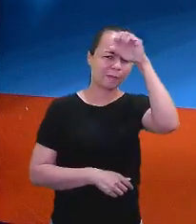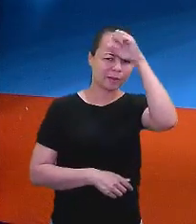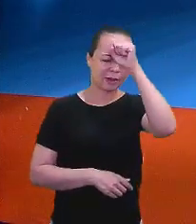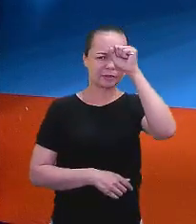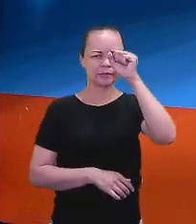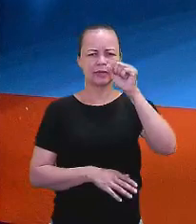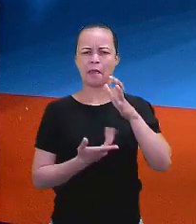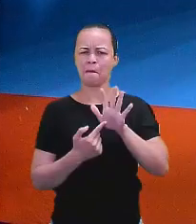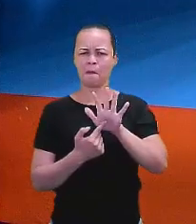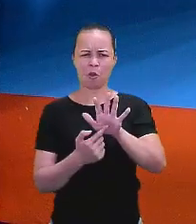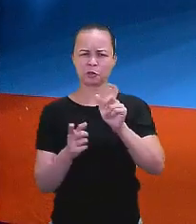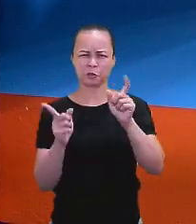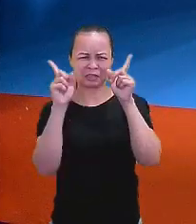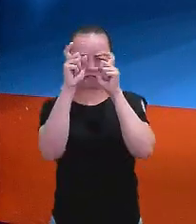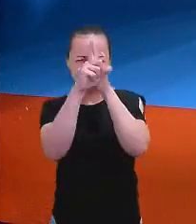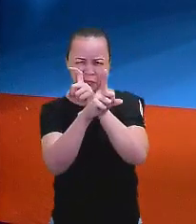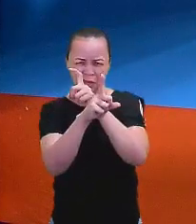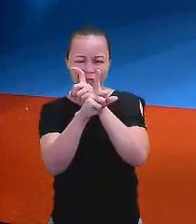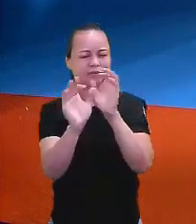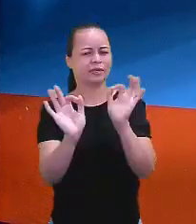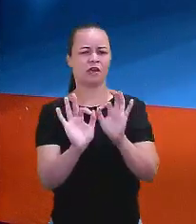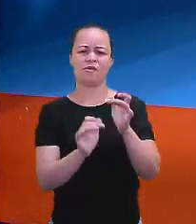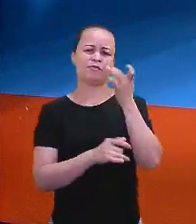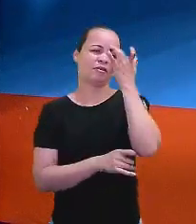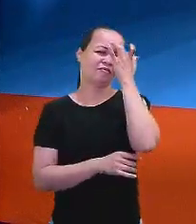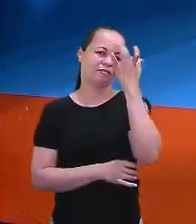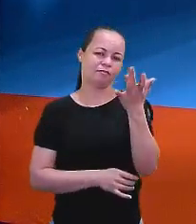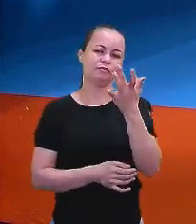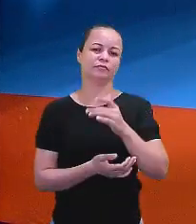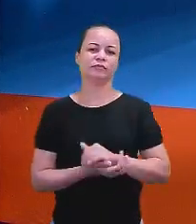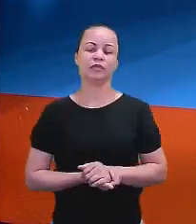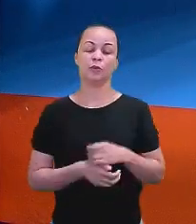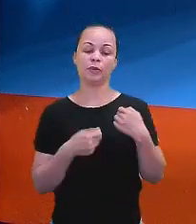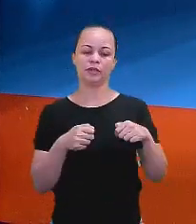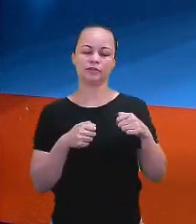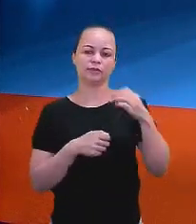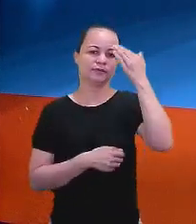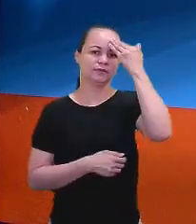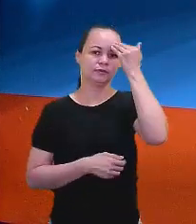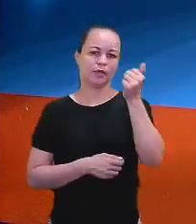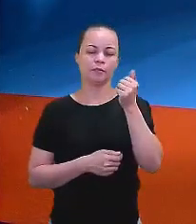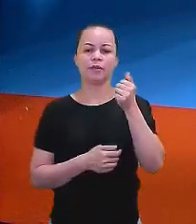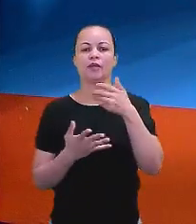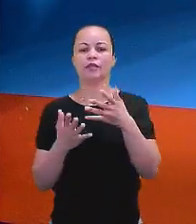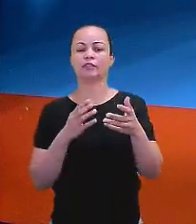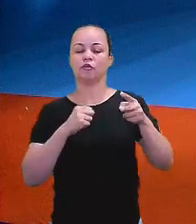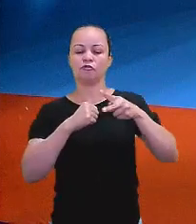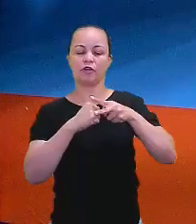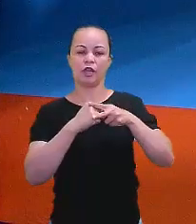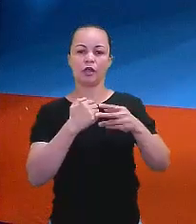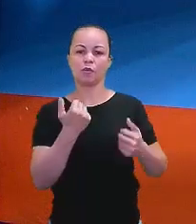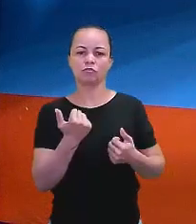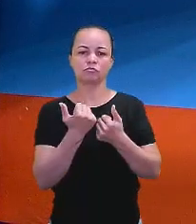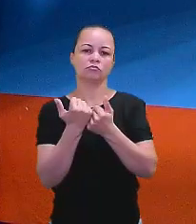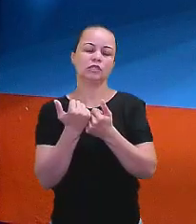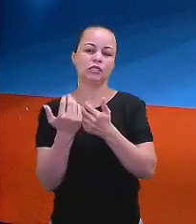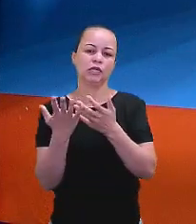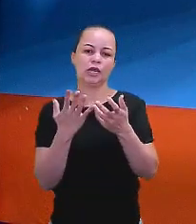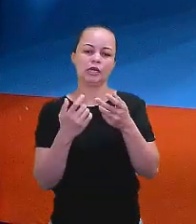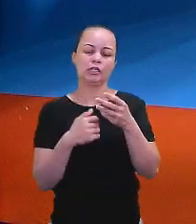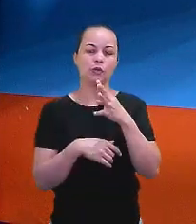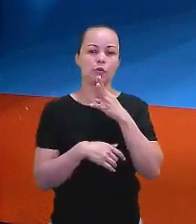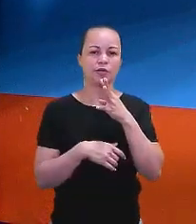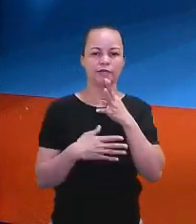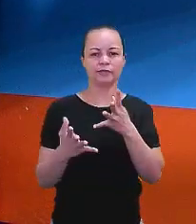difícil, mas não é. É muito fácil. Eu só tenho que saber quem são os verbos auxiliares. E conhecer os formas